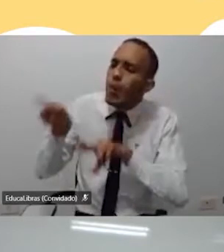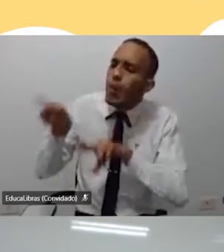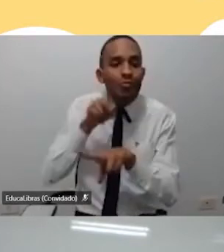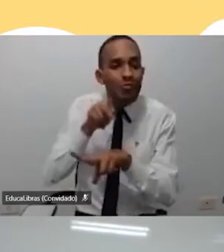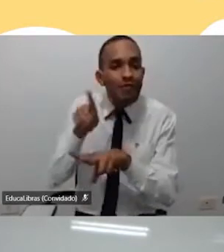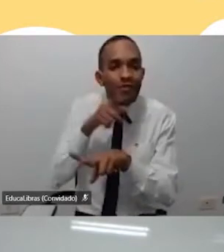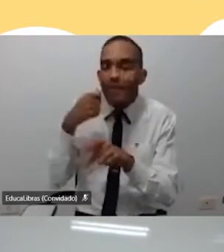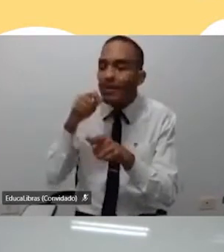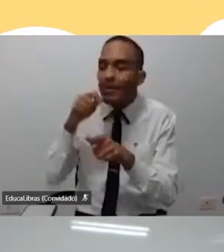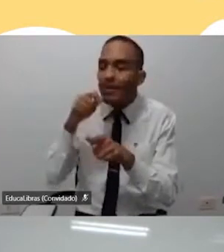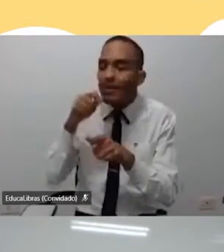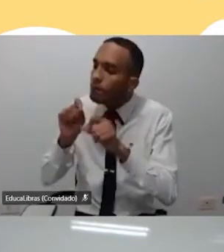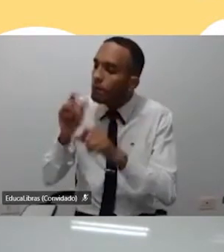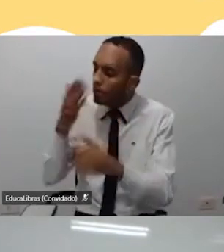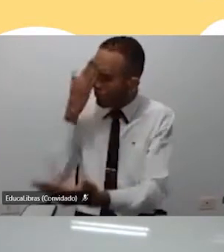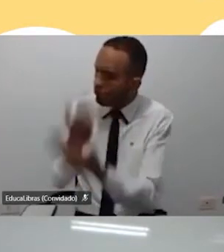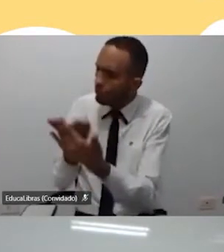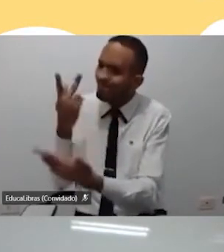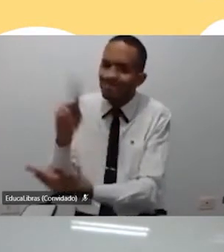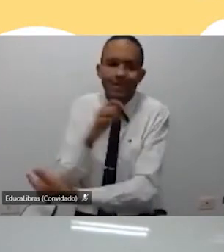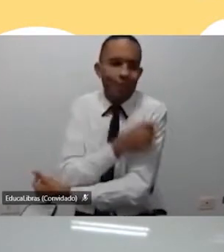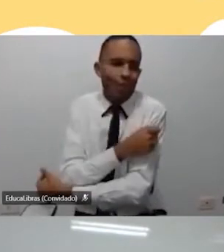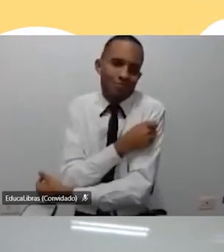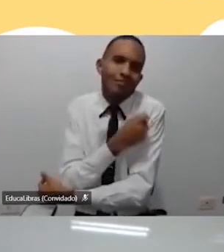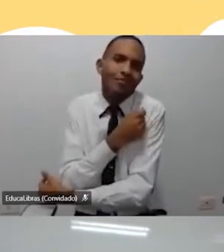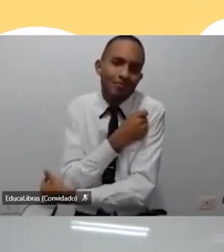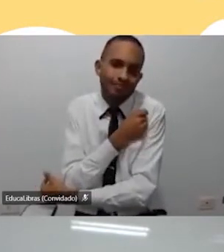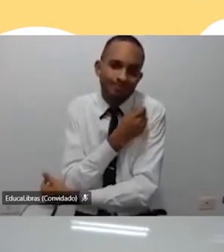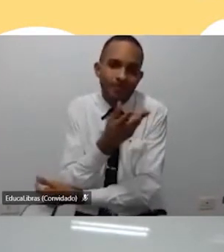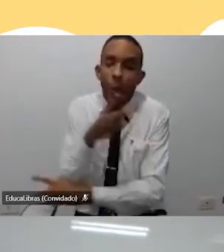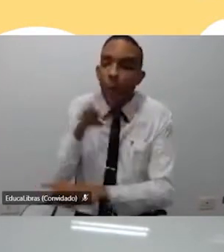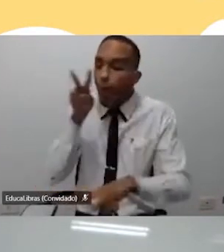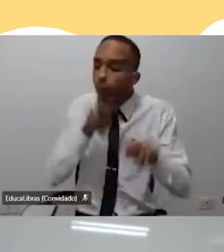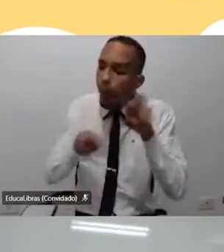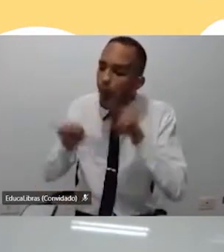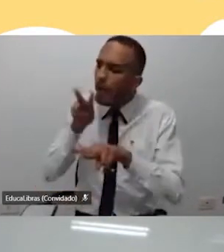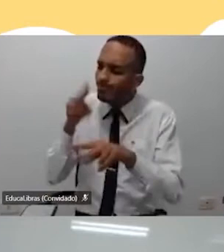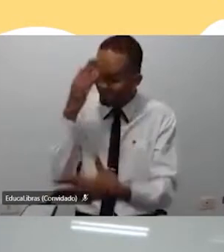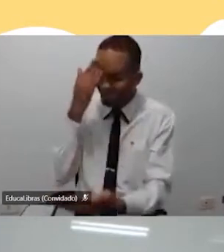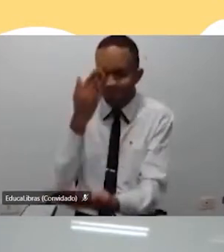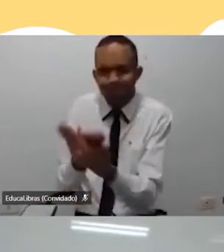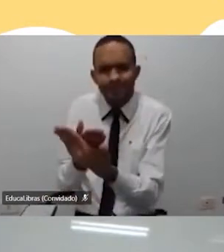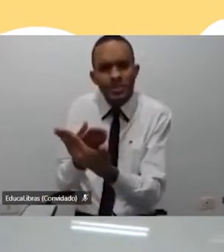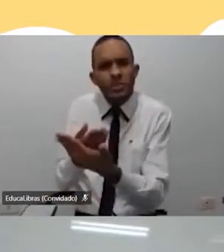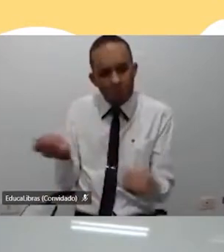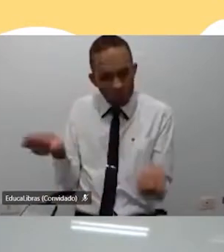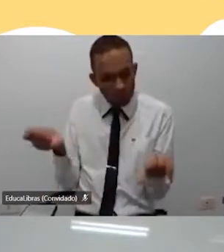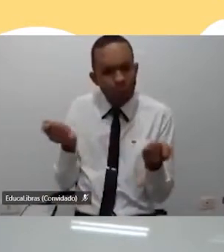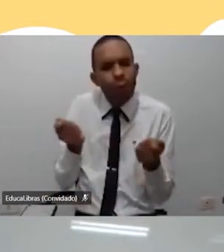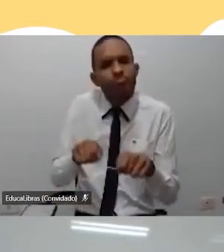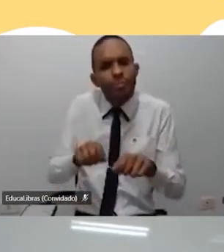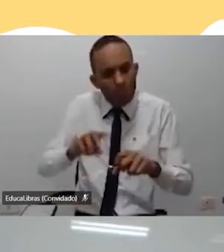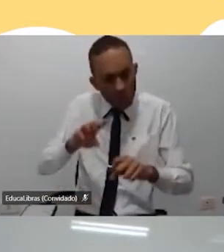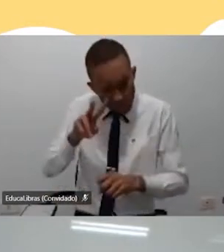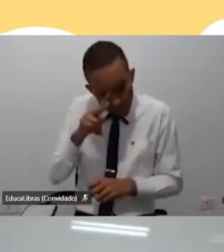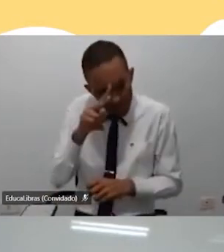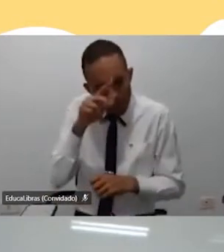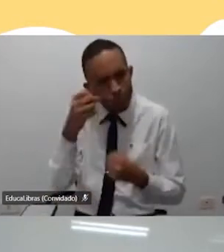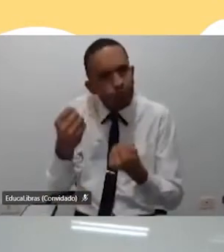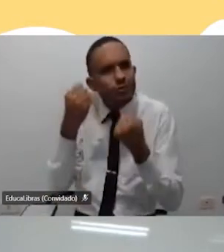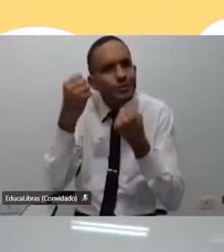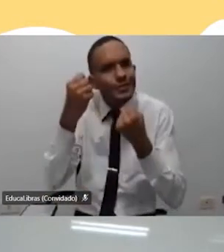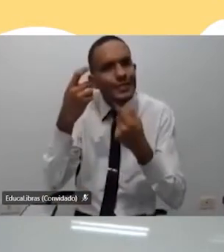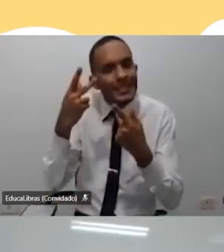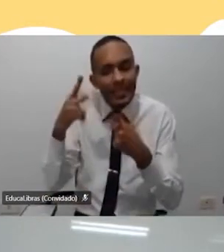precisa ser um olhar que acredita, um olhar que de fato acredita na competência, na potência,